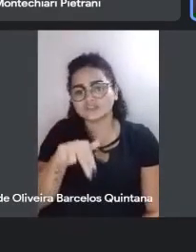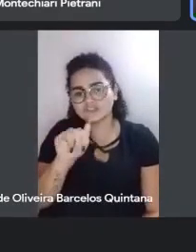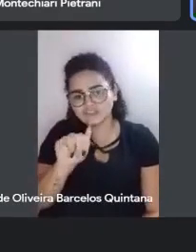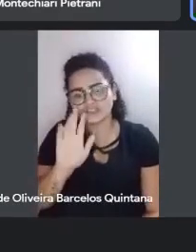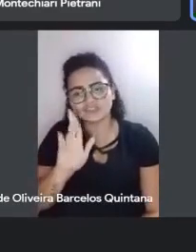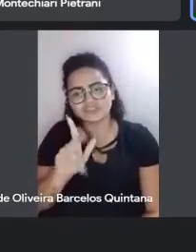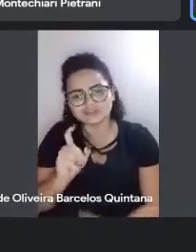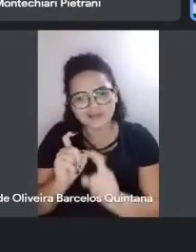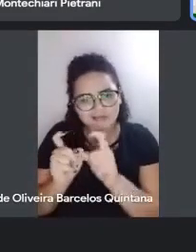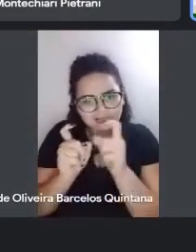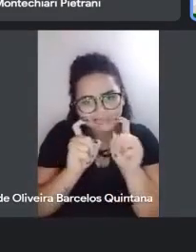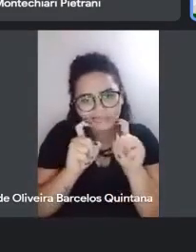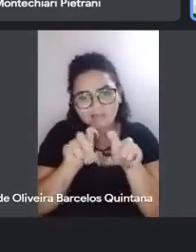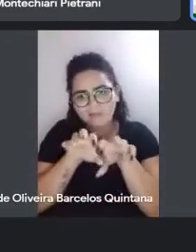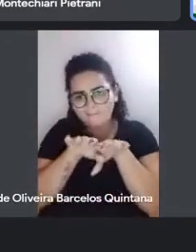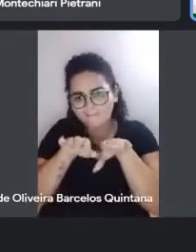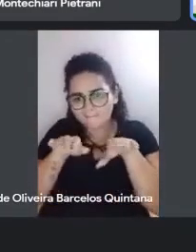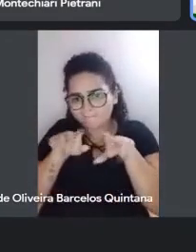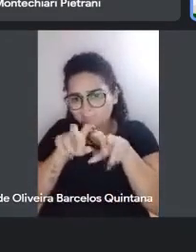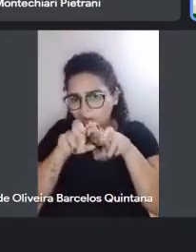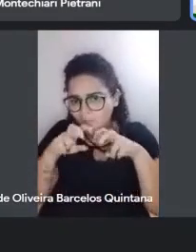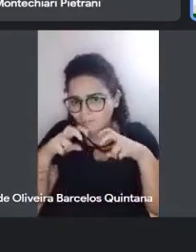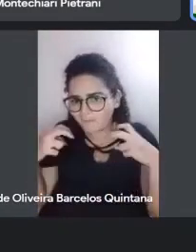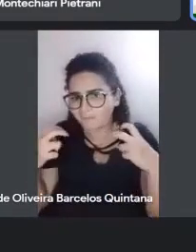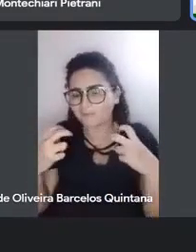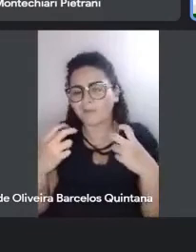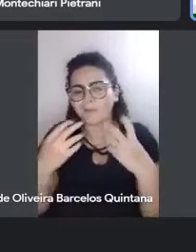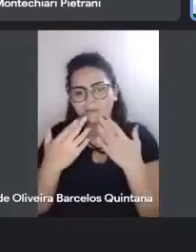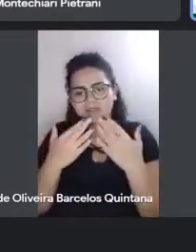polêmica Que a gente estava conversando Aí nos baixos